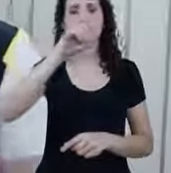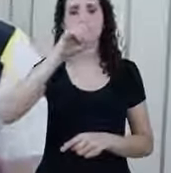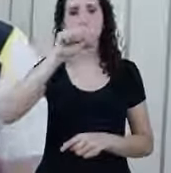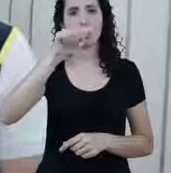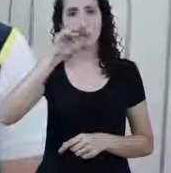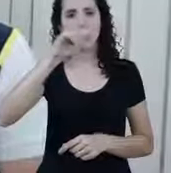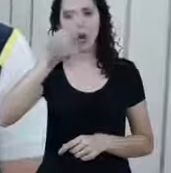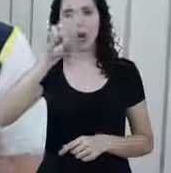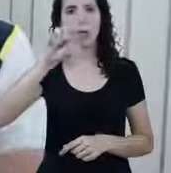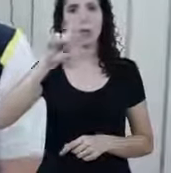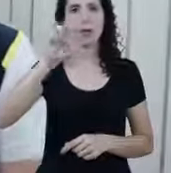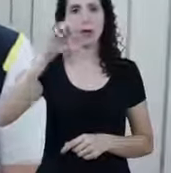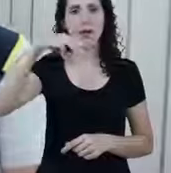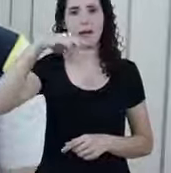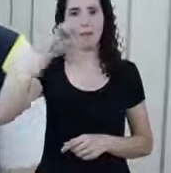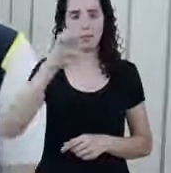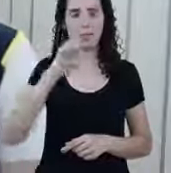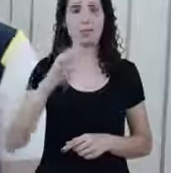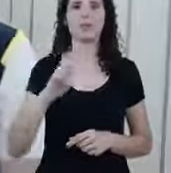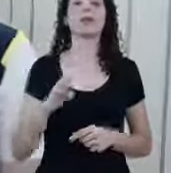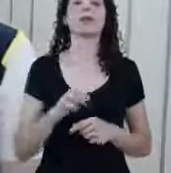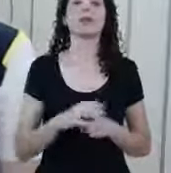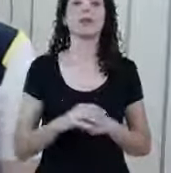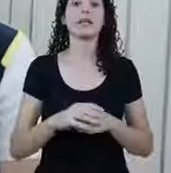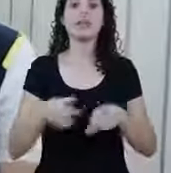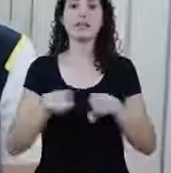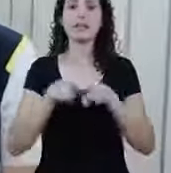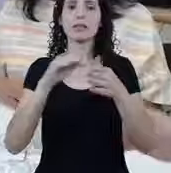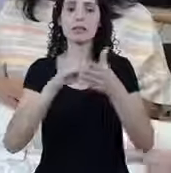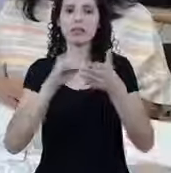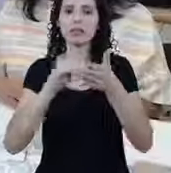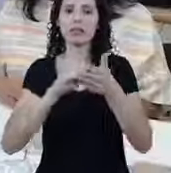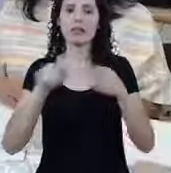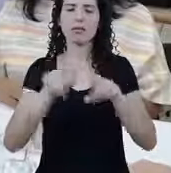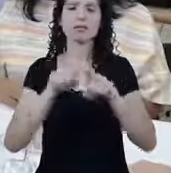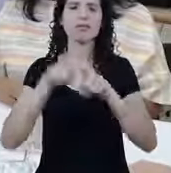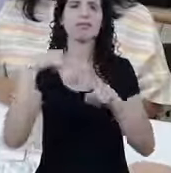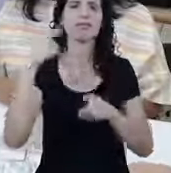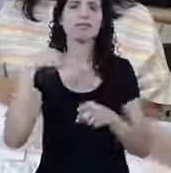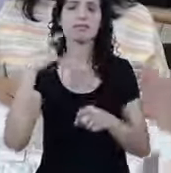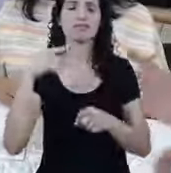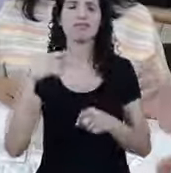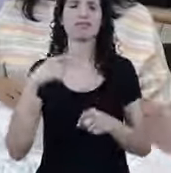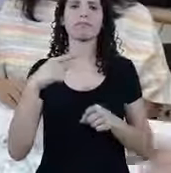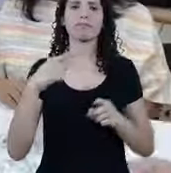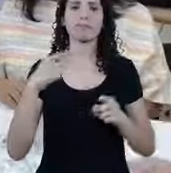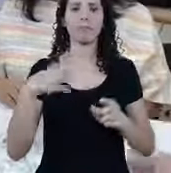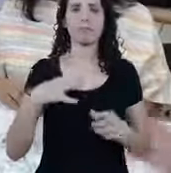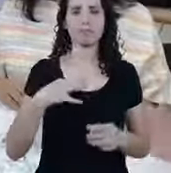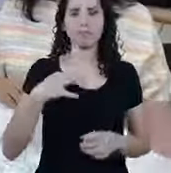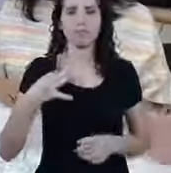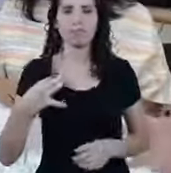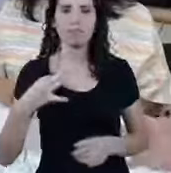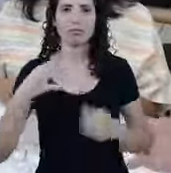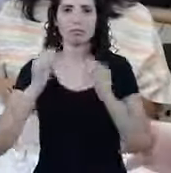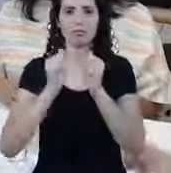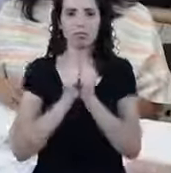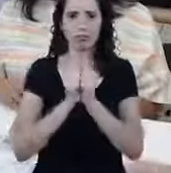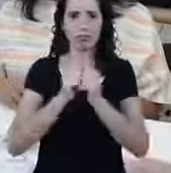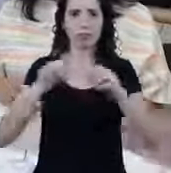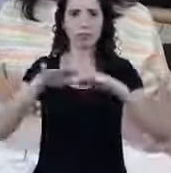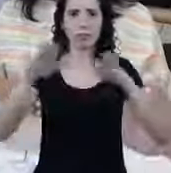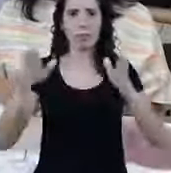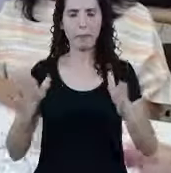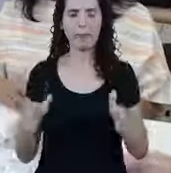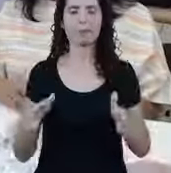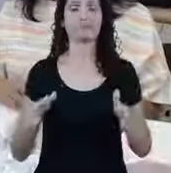política pública e tem o escritório de advocacia também Que está aqui gentilmente nessa mesa para que a gente possa